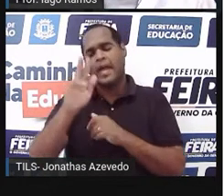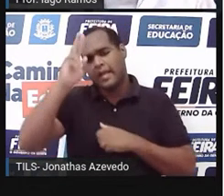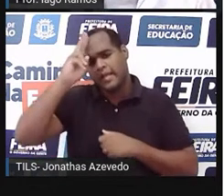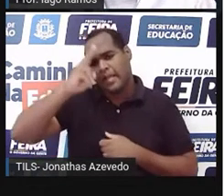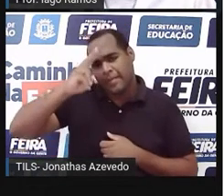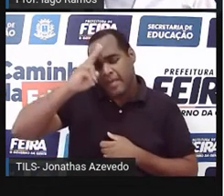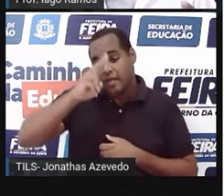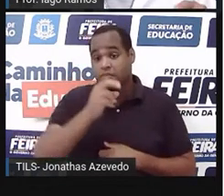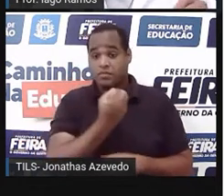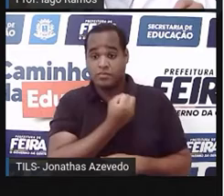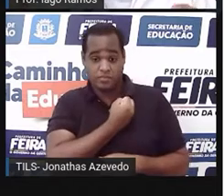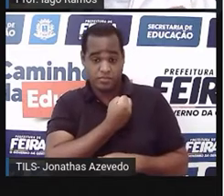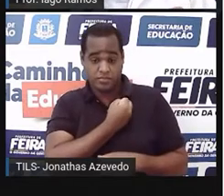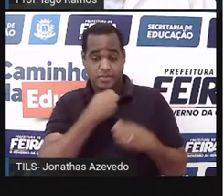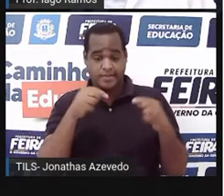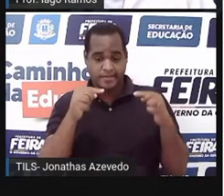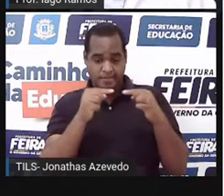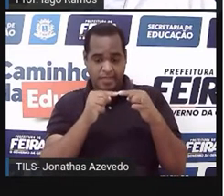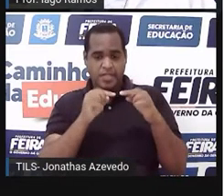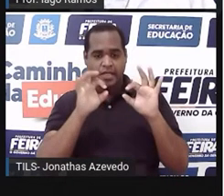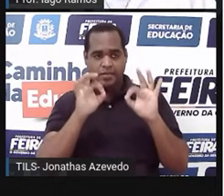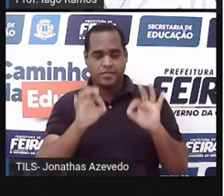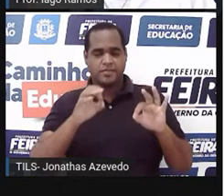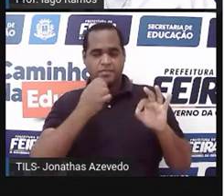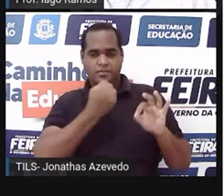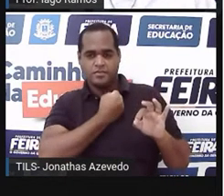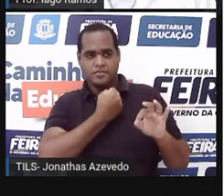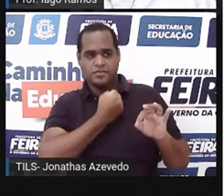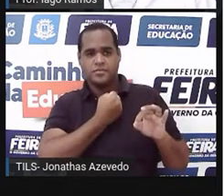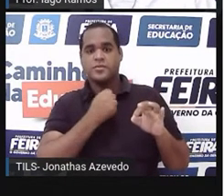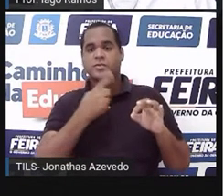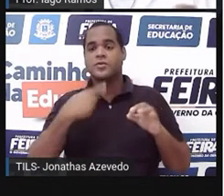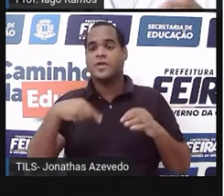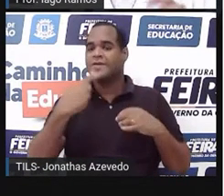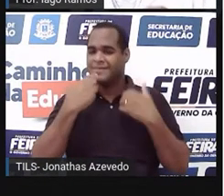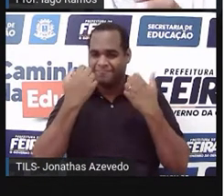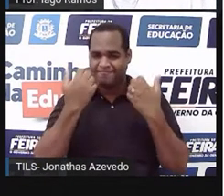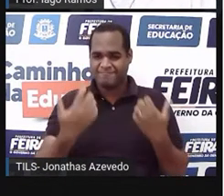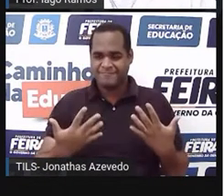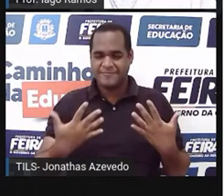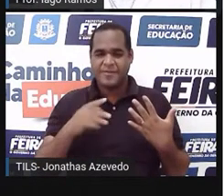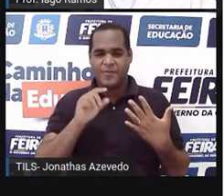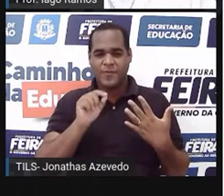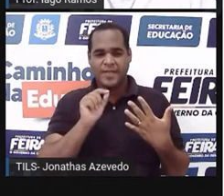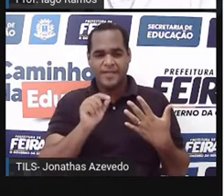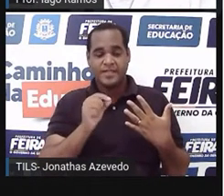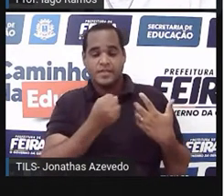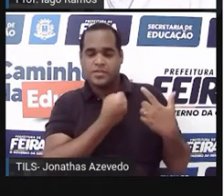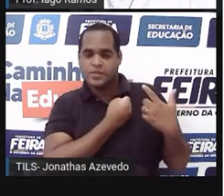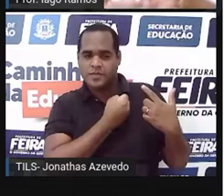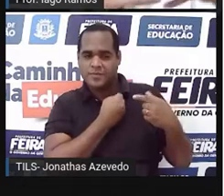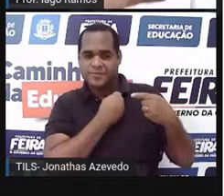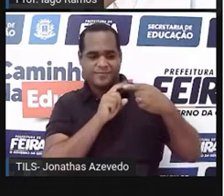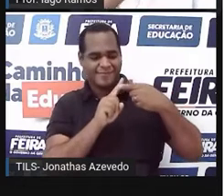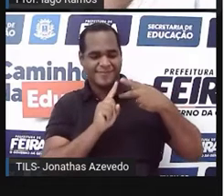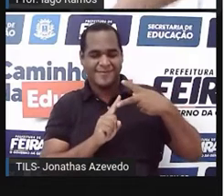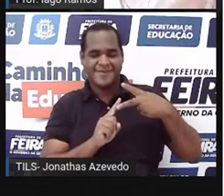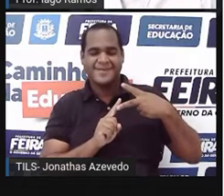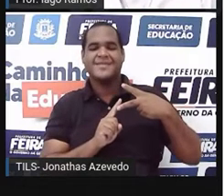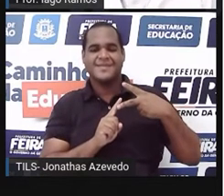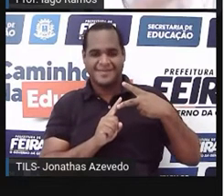esses tipos de números, esses dois tipos de números que a gente vai falar agora, são dois tipos de números que